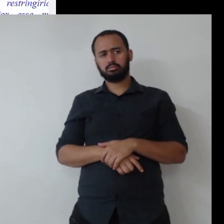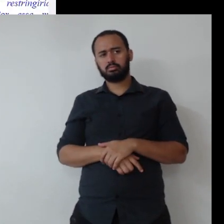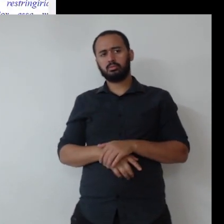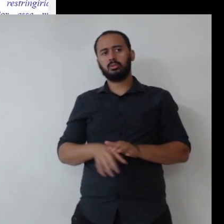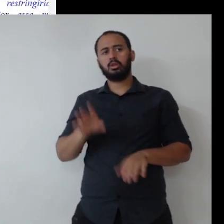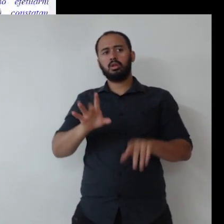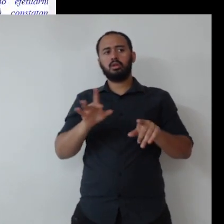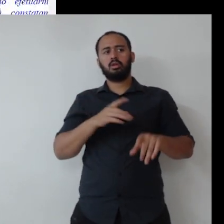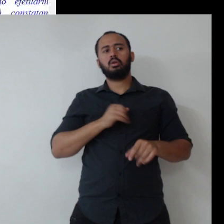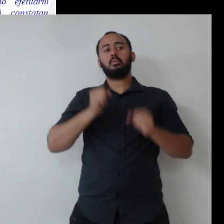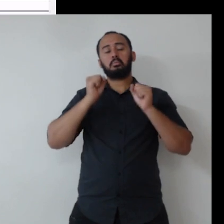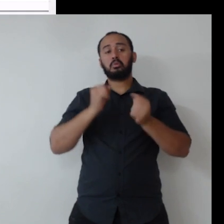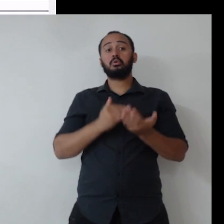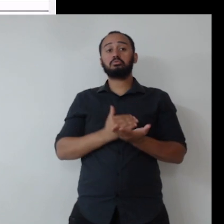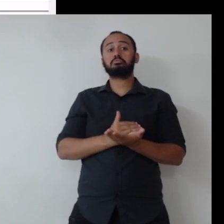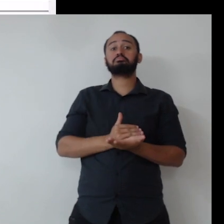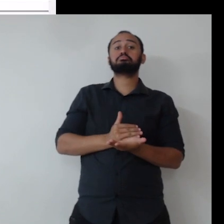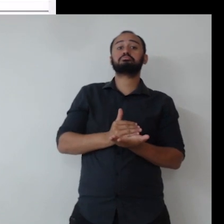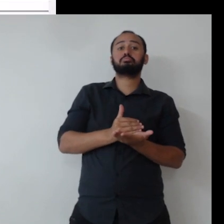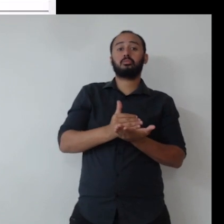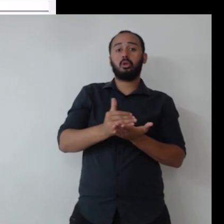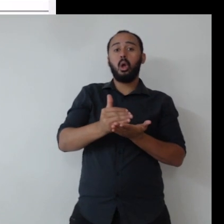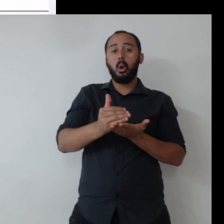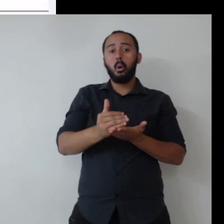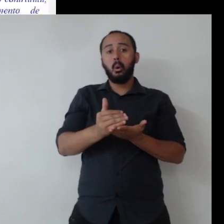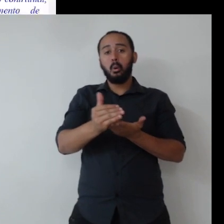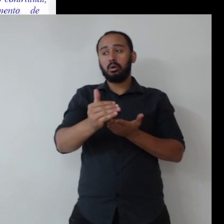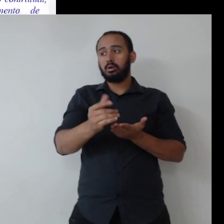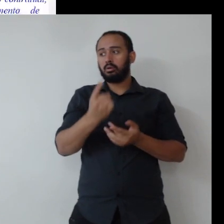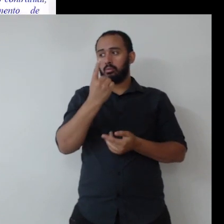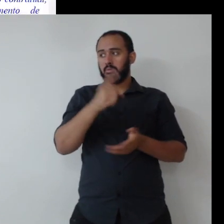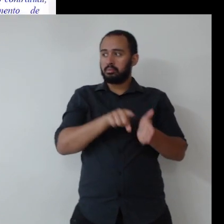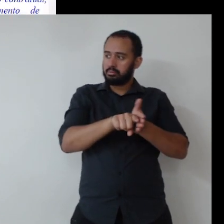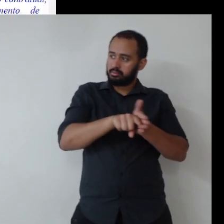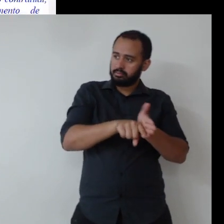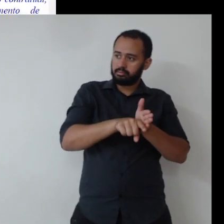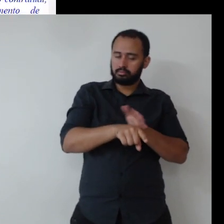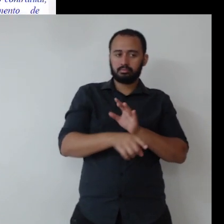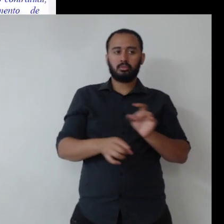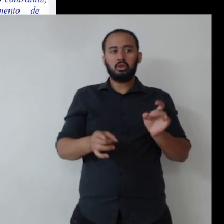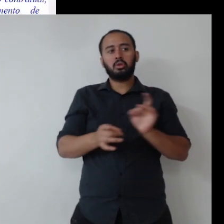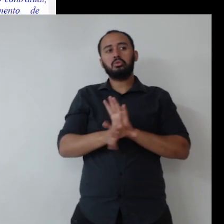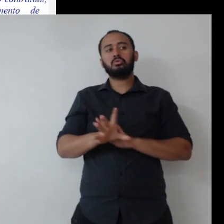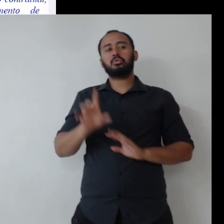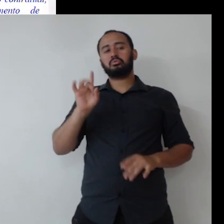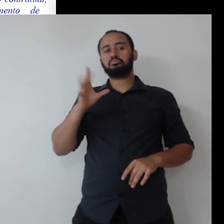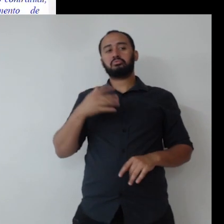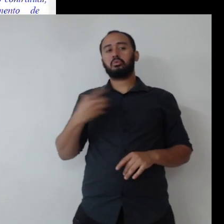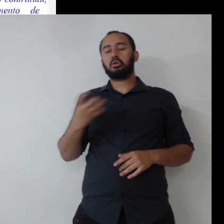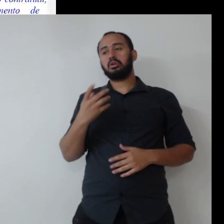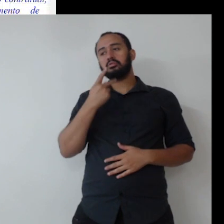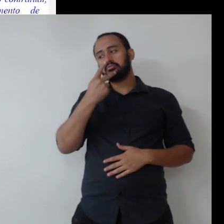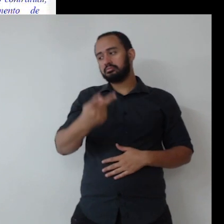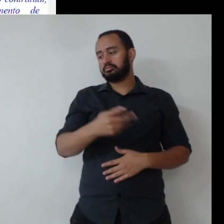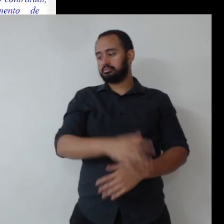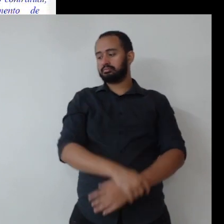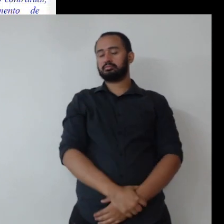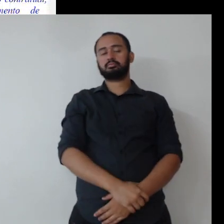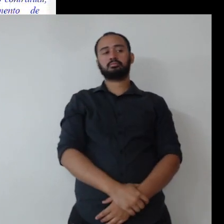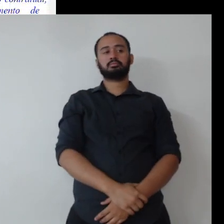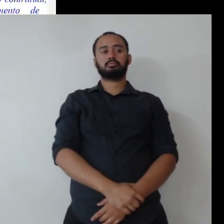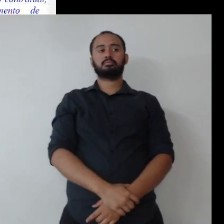onde se pode iniciar alguma pesquisa. É só isso que eu queria falar mesmo.